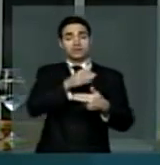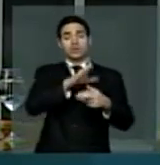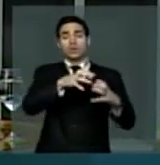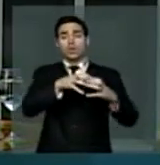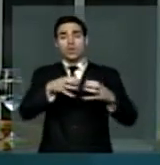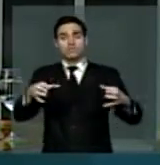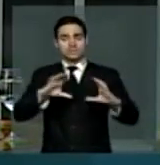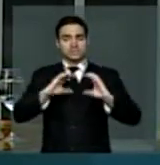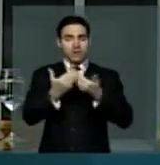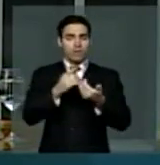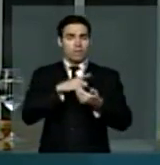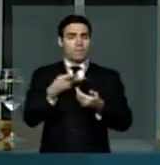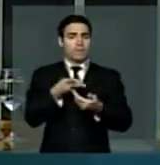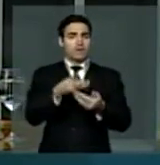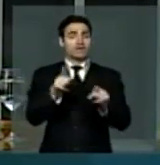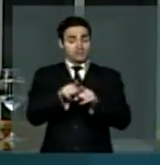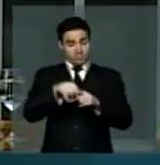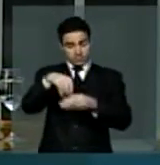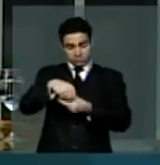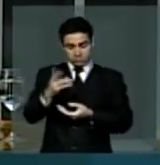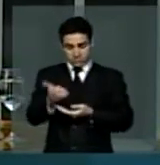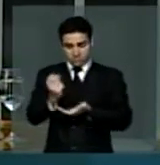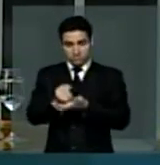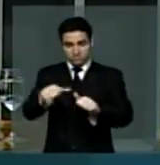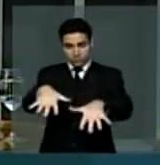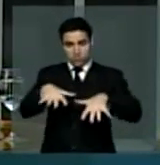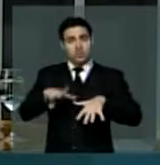e no plenário da Câmara dos Deputados.